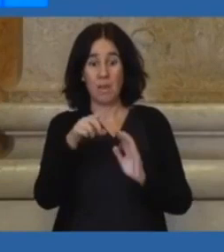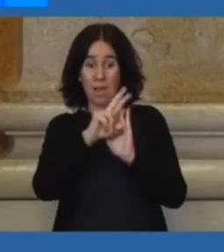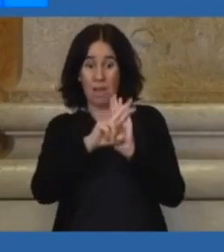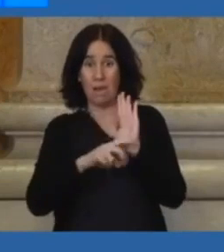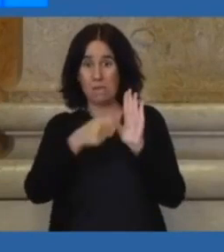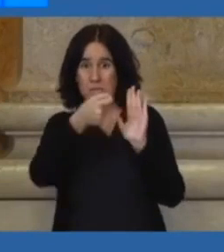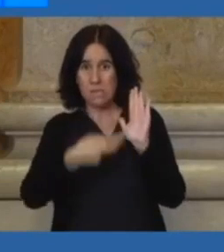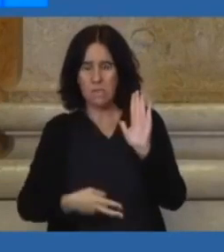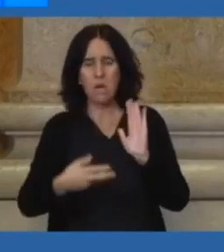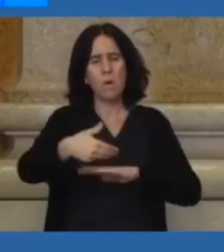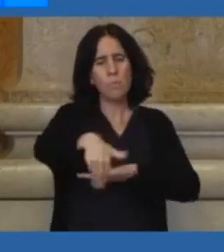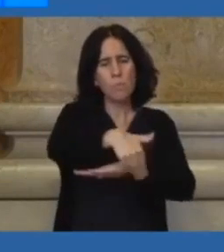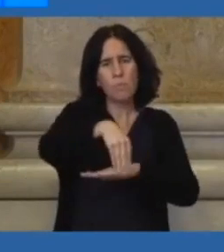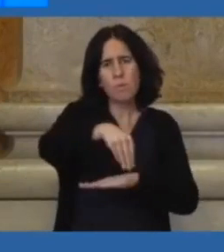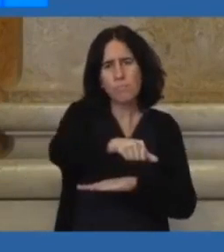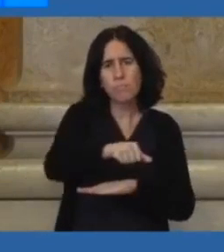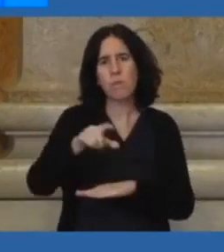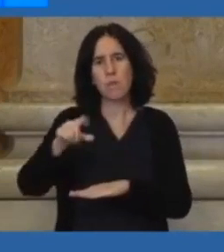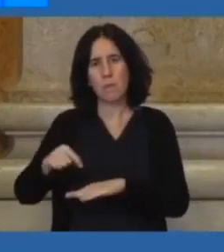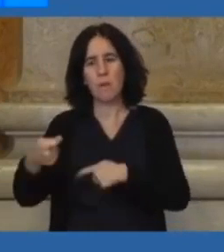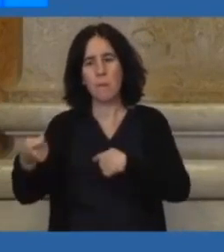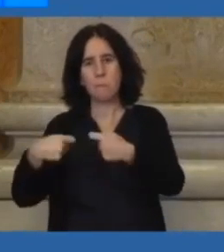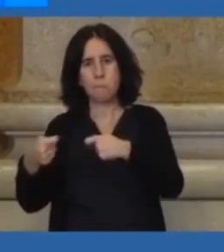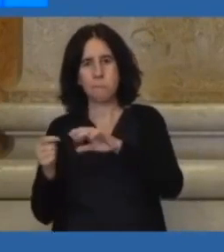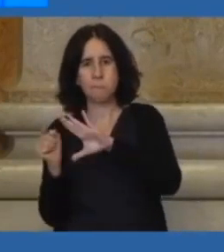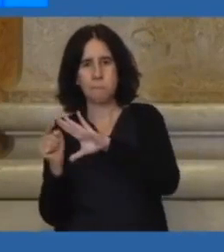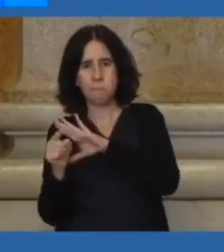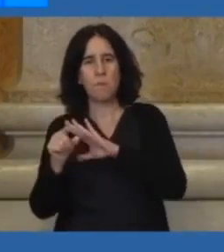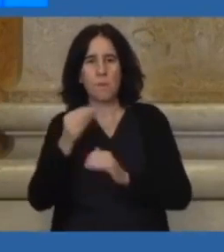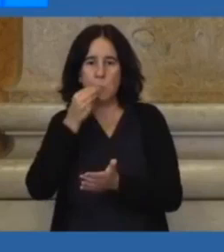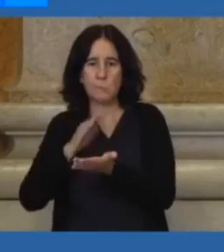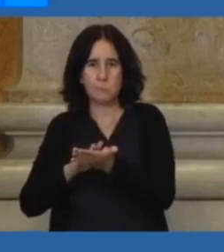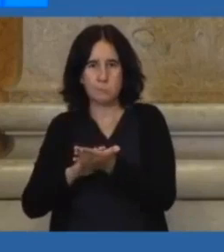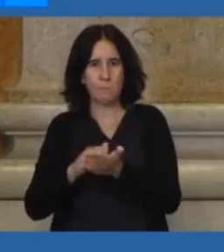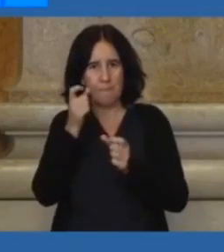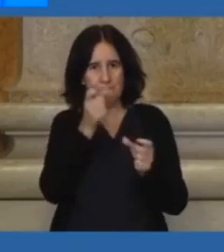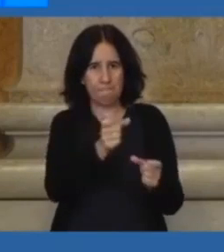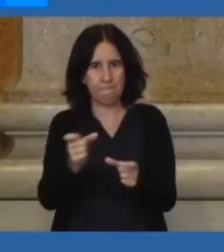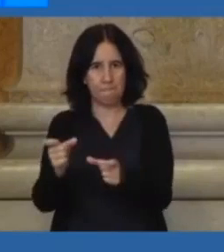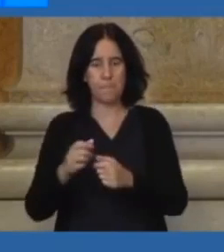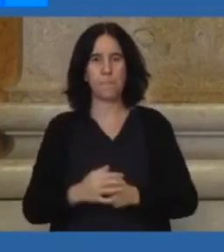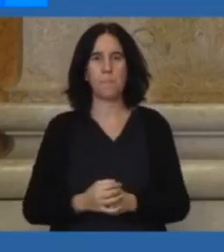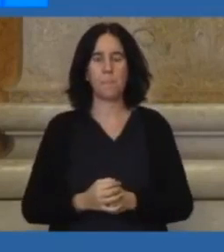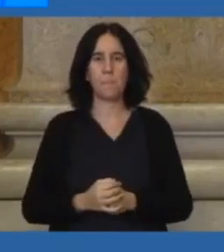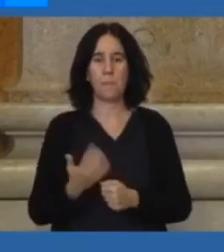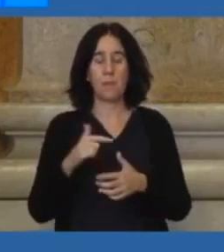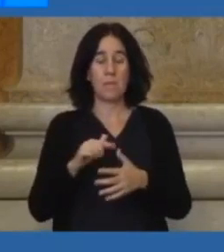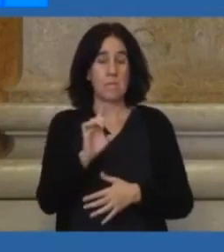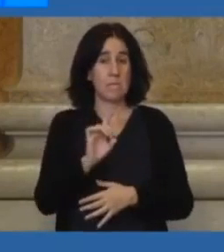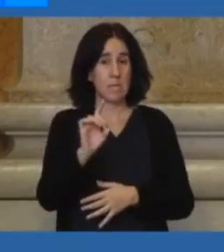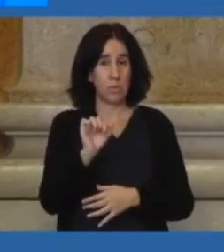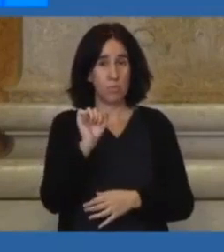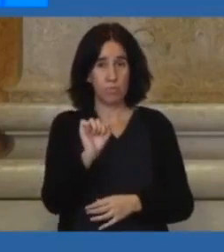regras, quer na via pública, quer nos estabelecimentos comerciais e de restauração. Sexto lugar,